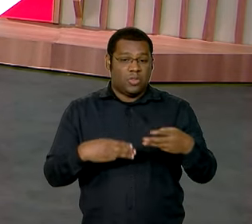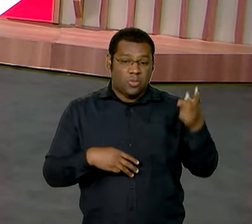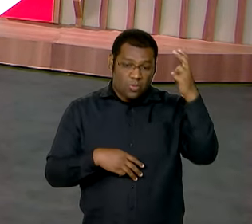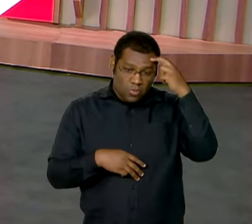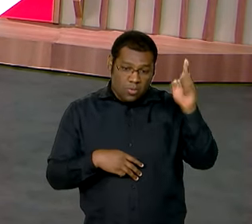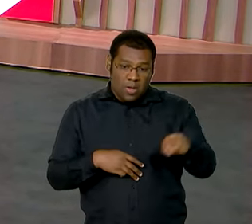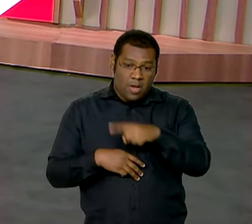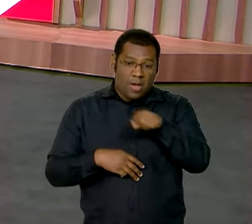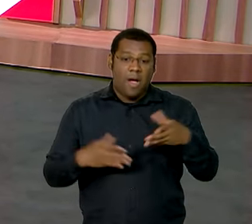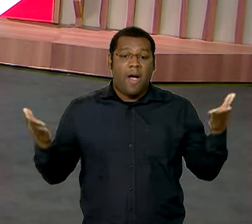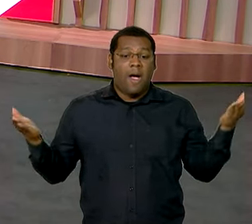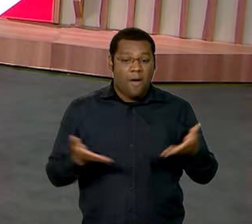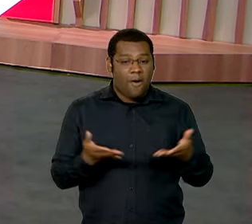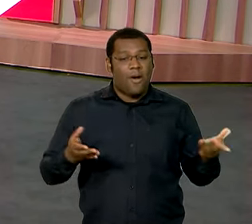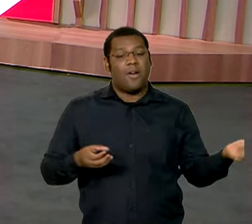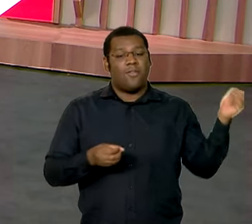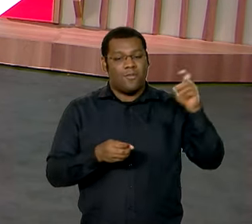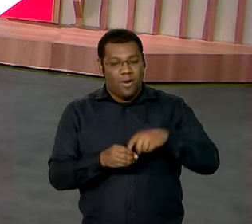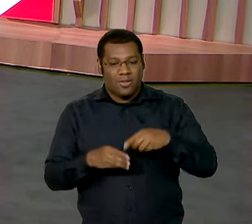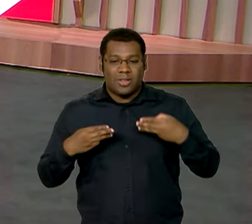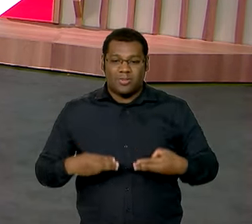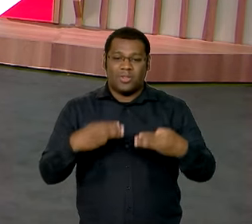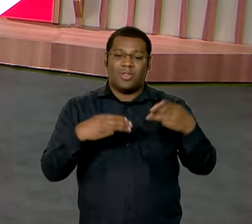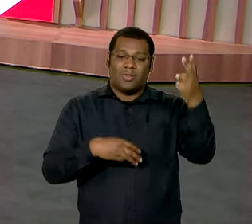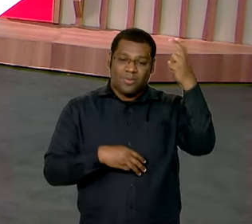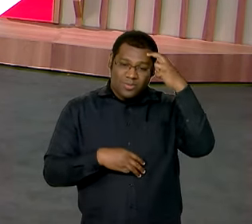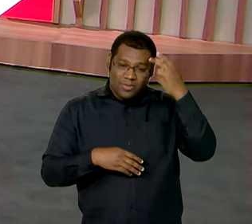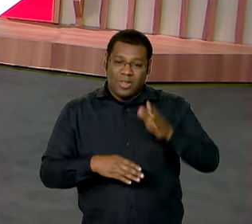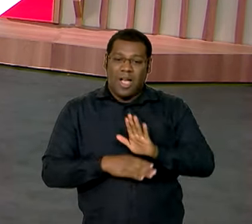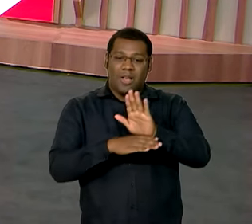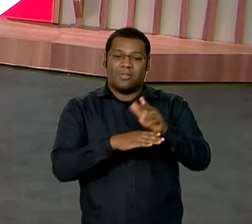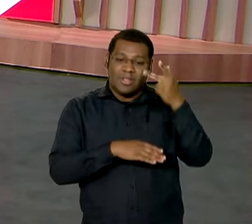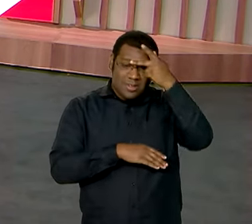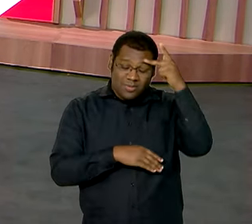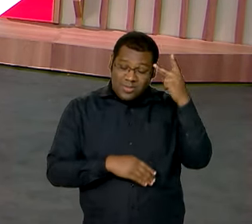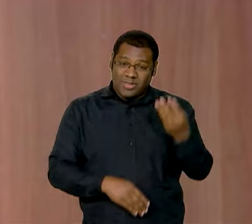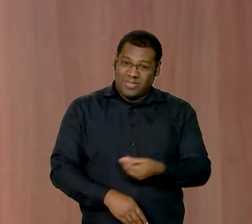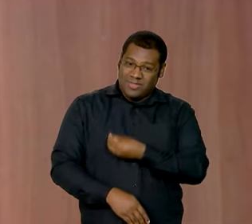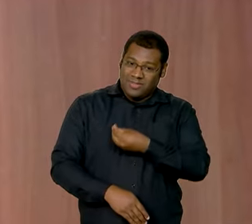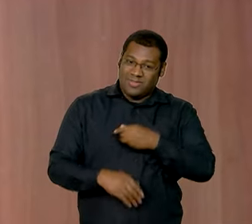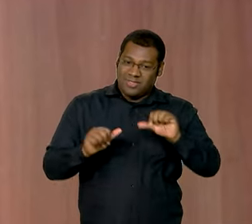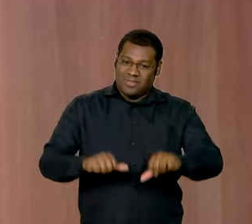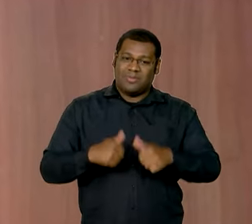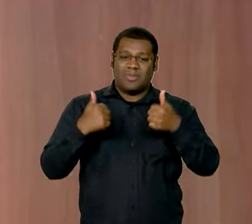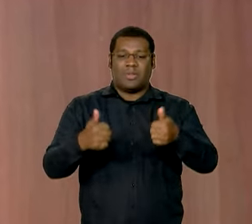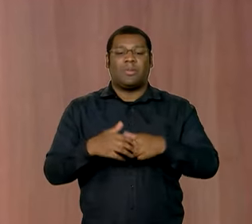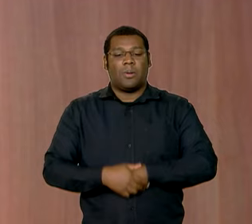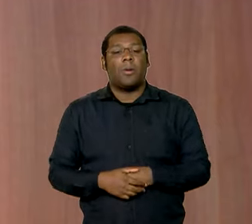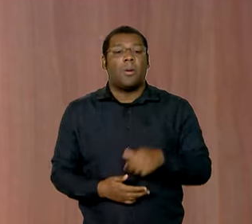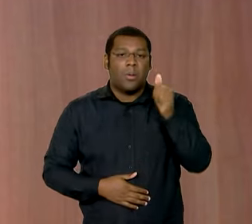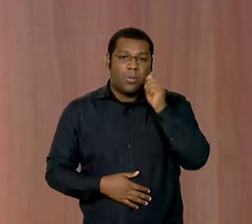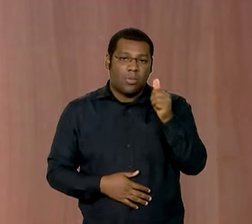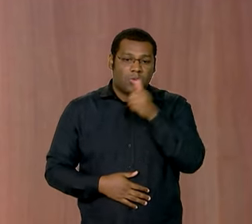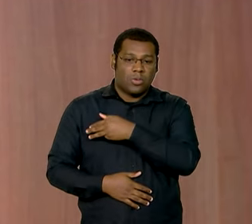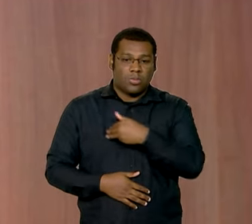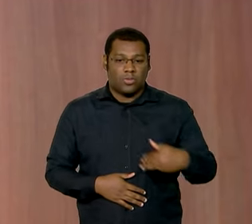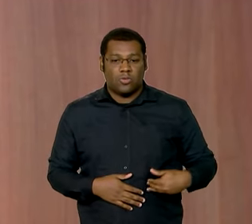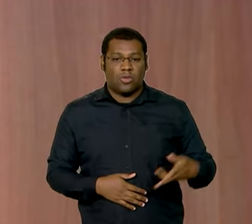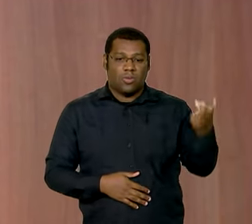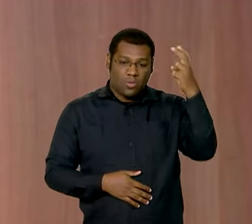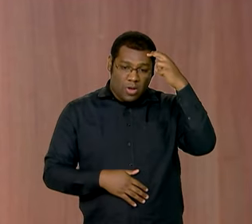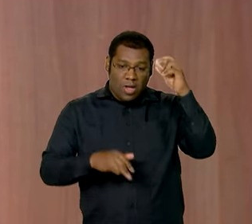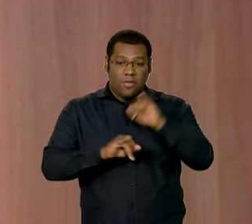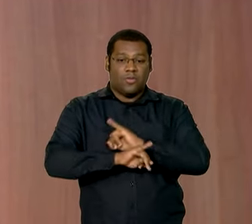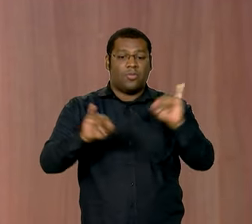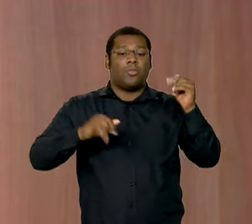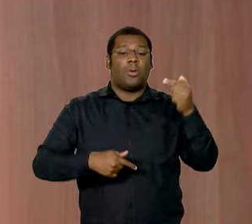como essas políticas já estão fazendo diferença na vida das pessoas. Olha, a ministra também falou sobre a execução